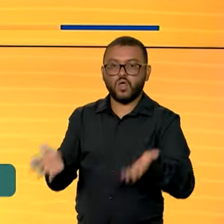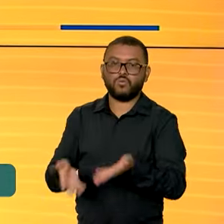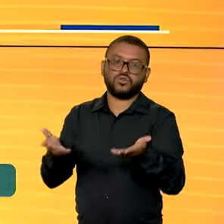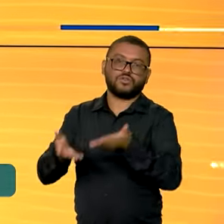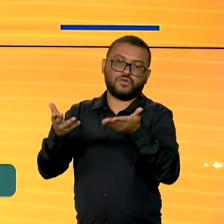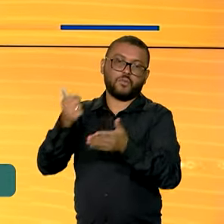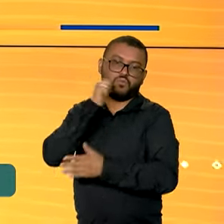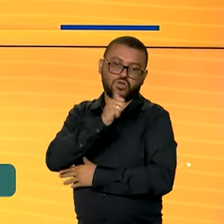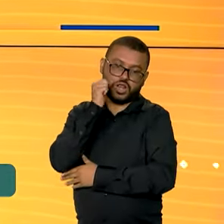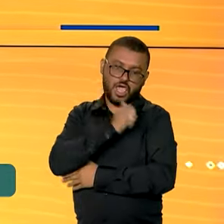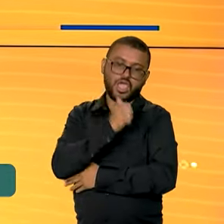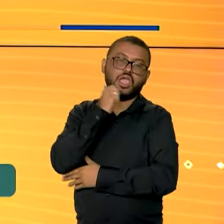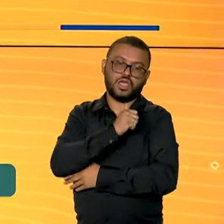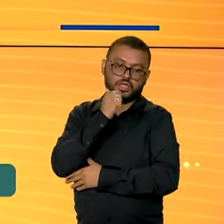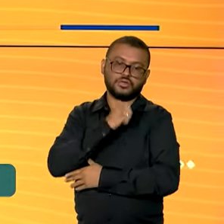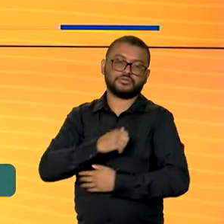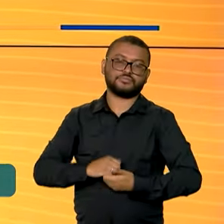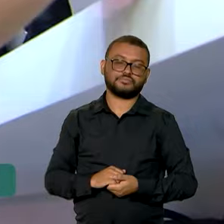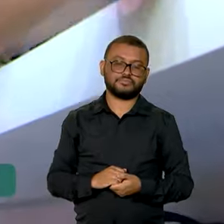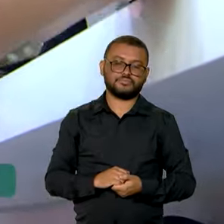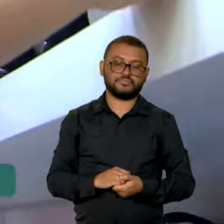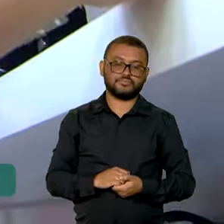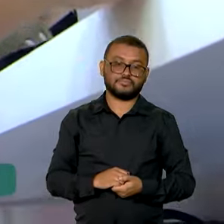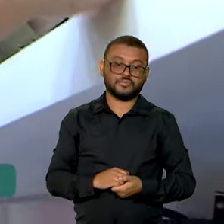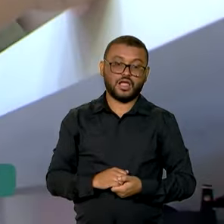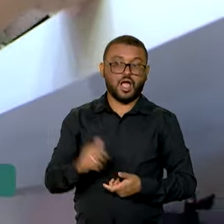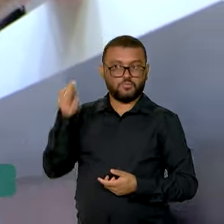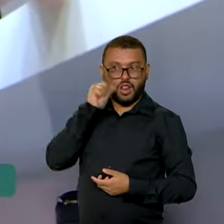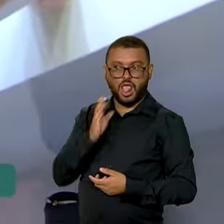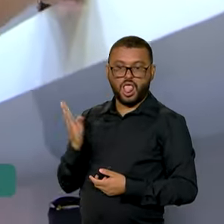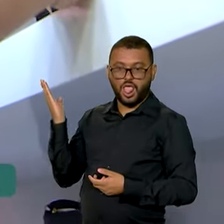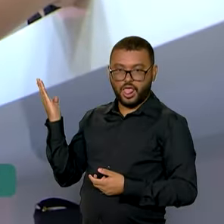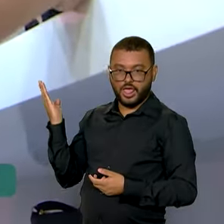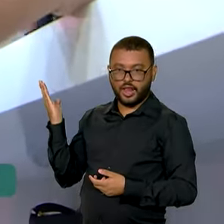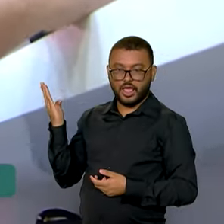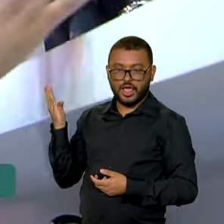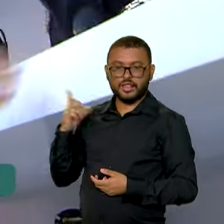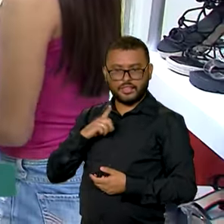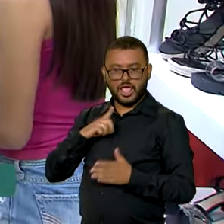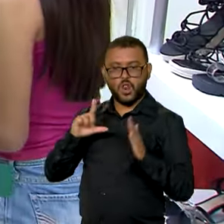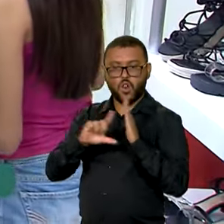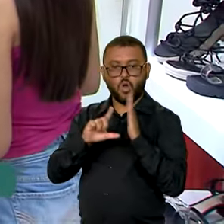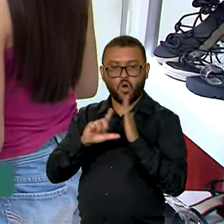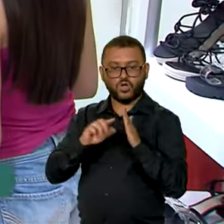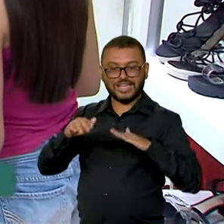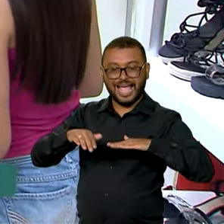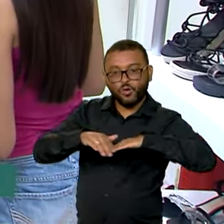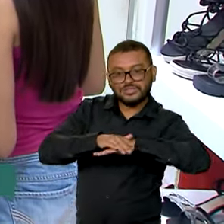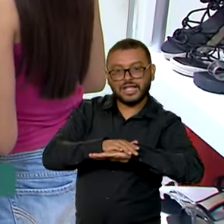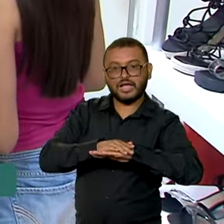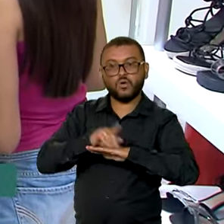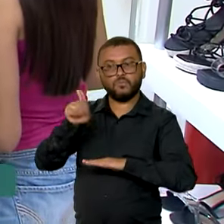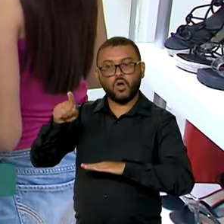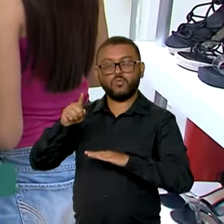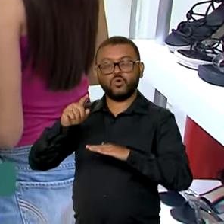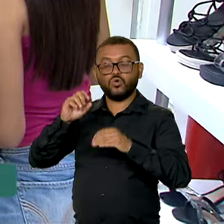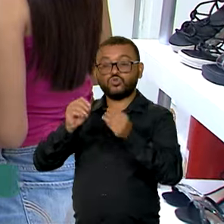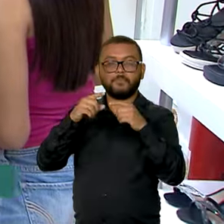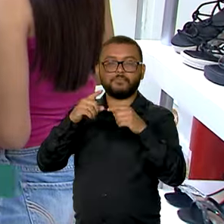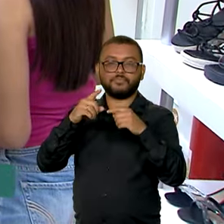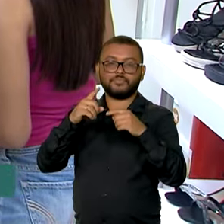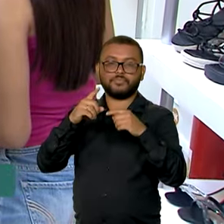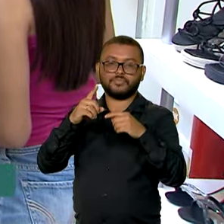de Empreendedorismo Feminino. Hoje, Eleni é dona de uma loja de calçados em um shopping do Distrito Federal.